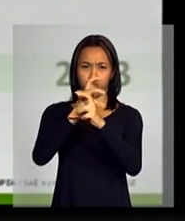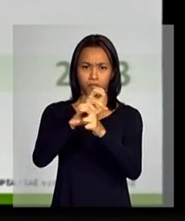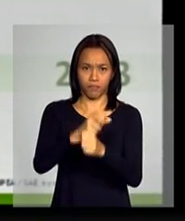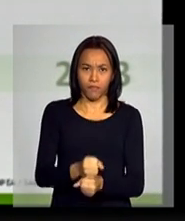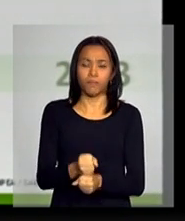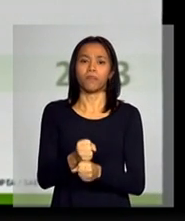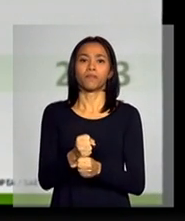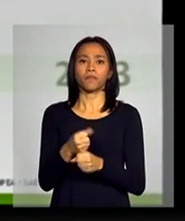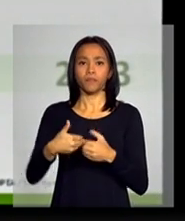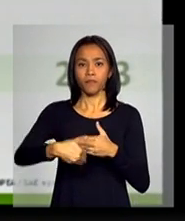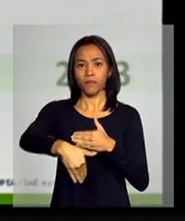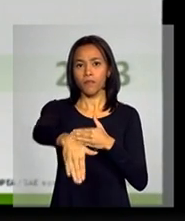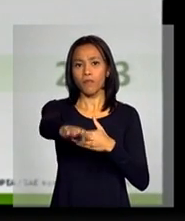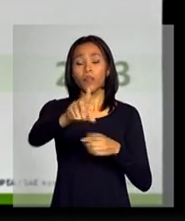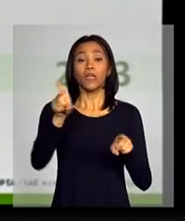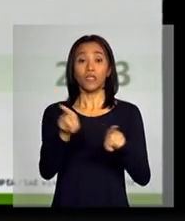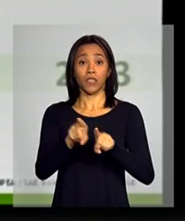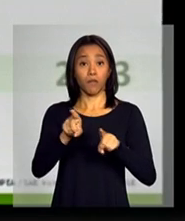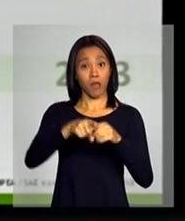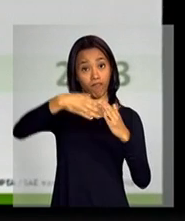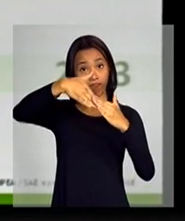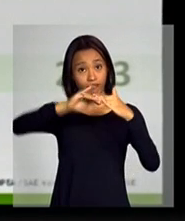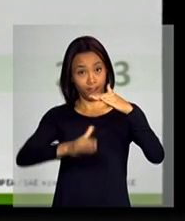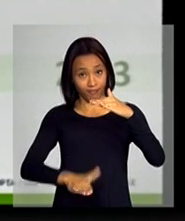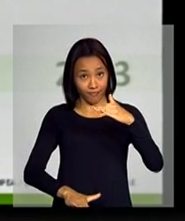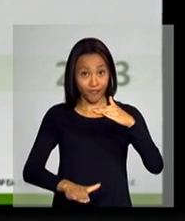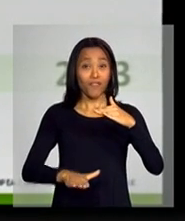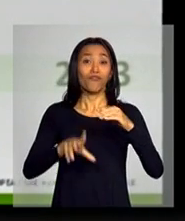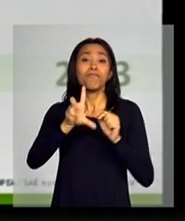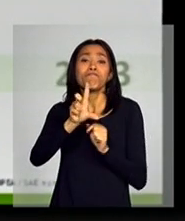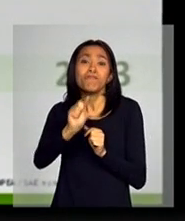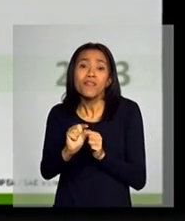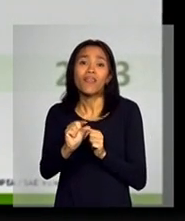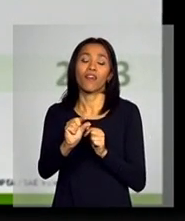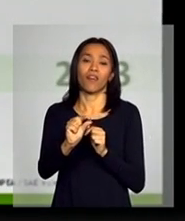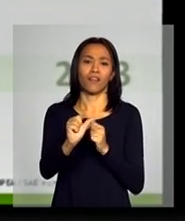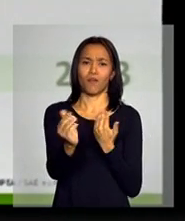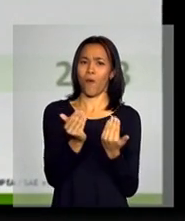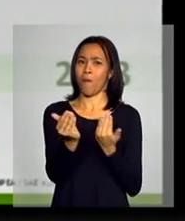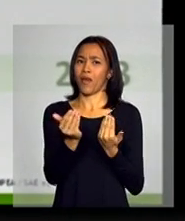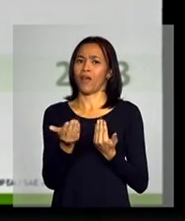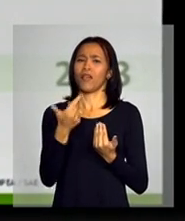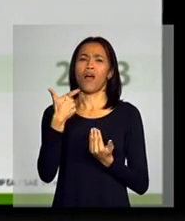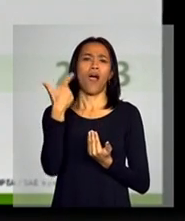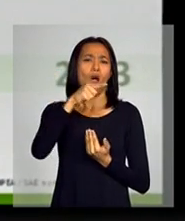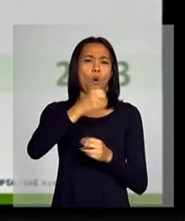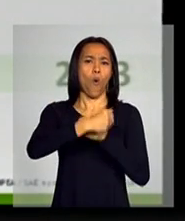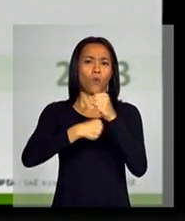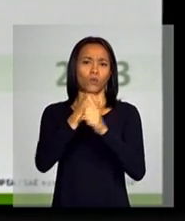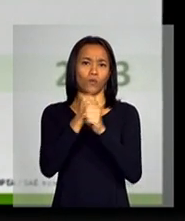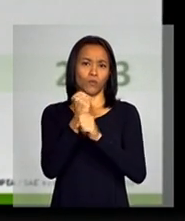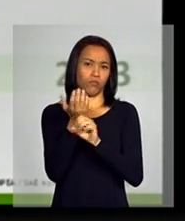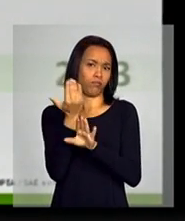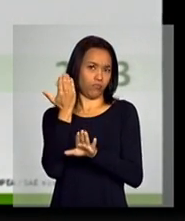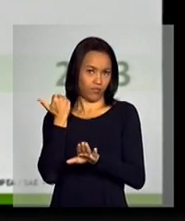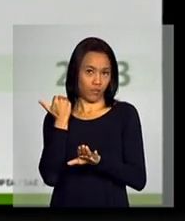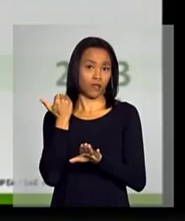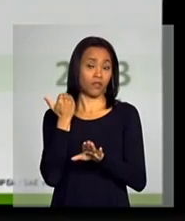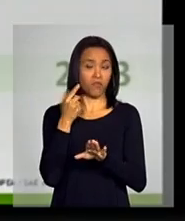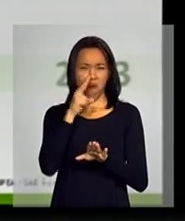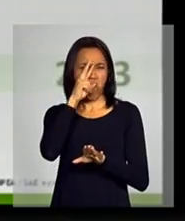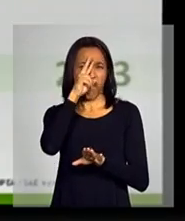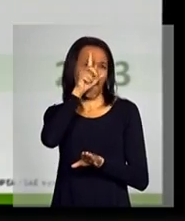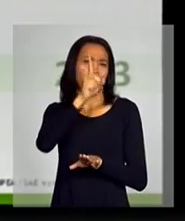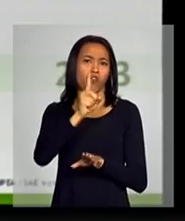tempo. E a probabilidade de cair nunca foi tão baixa e similar a outros anos. Aí não é nunca, não é tão